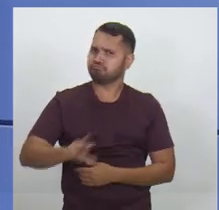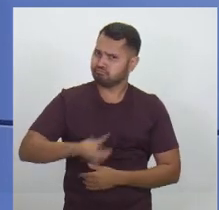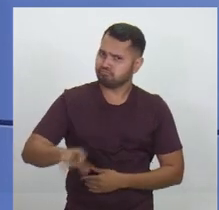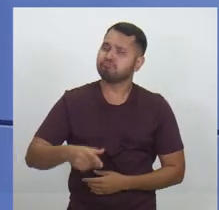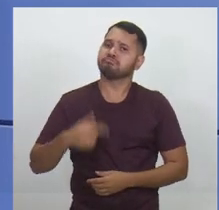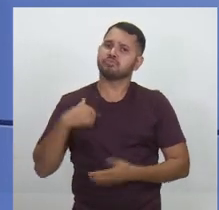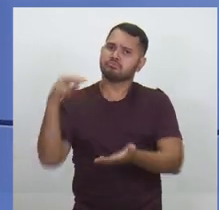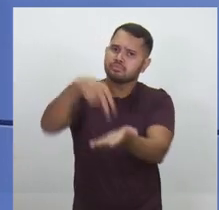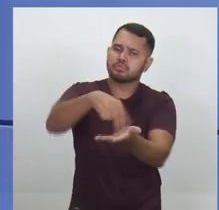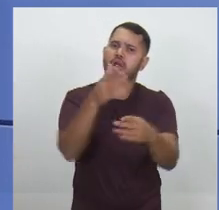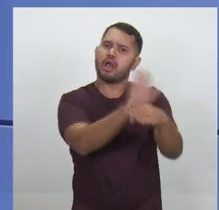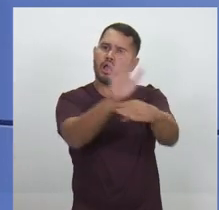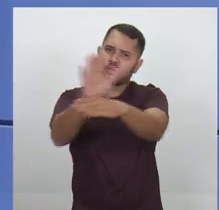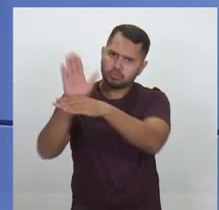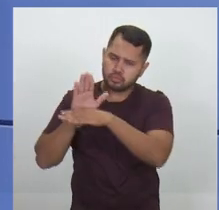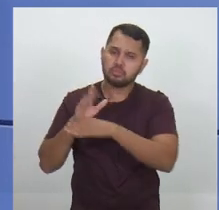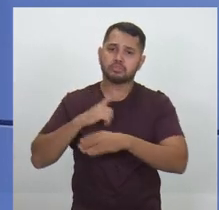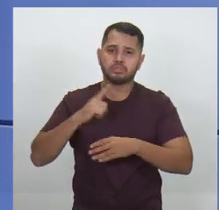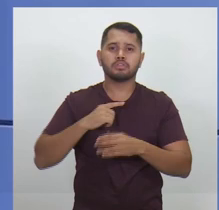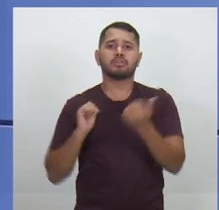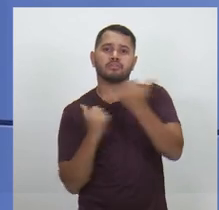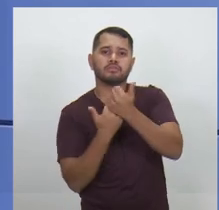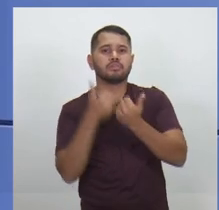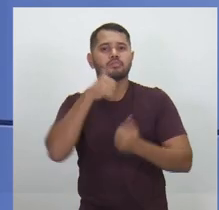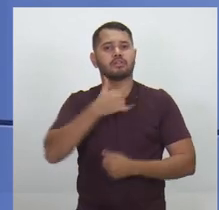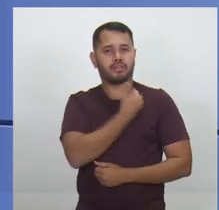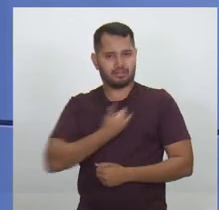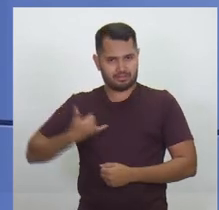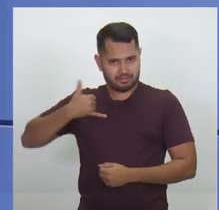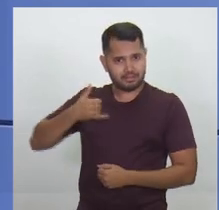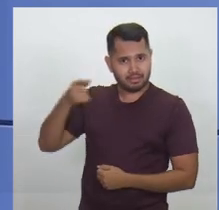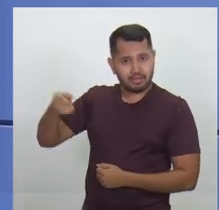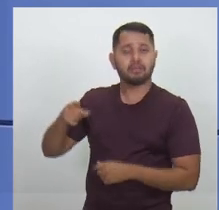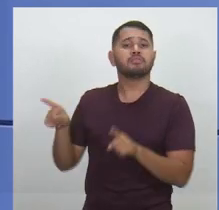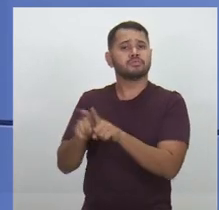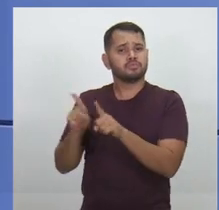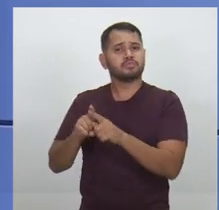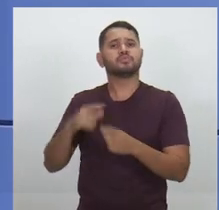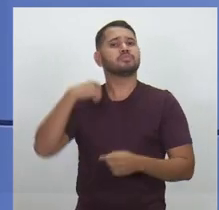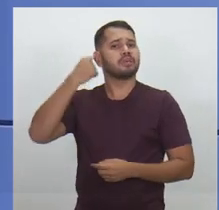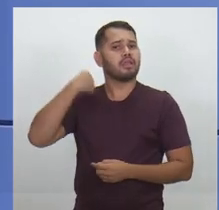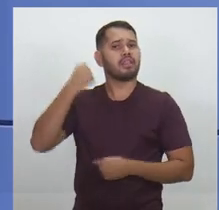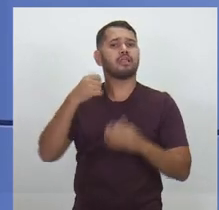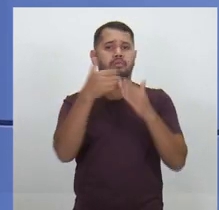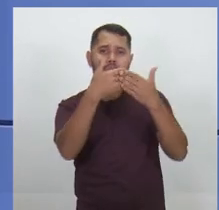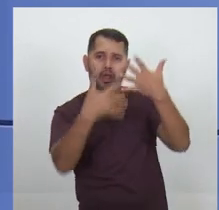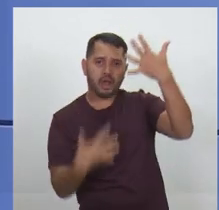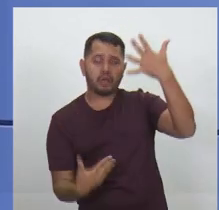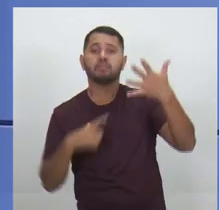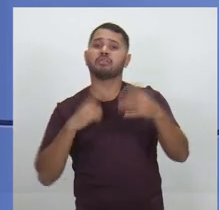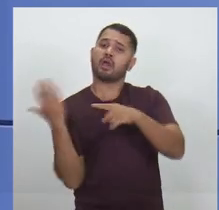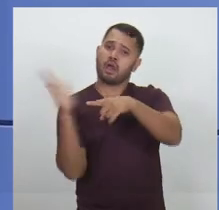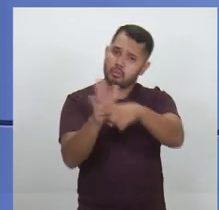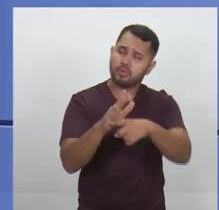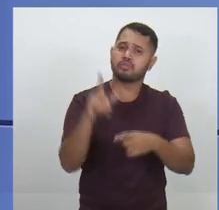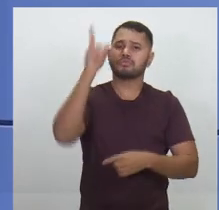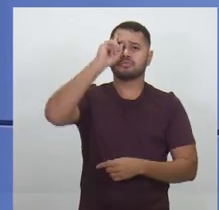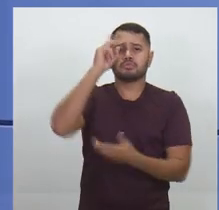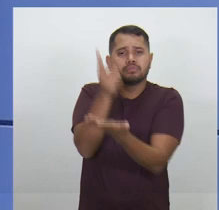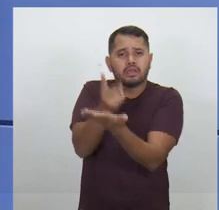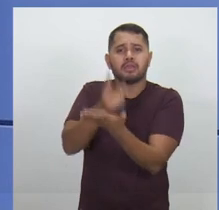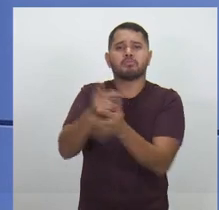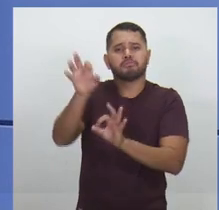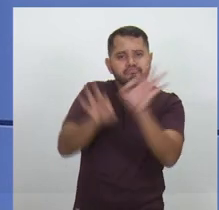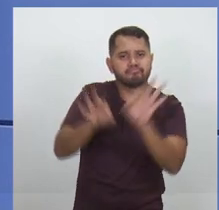Nós estamos colocando, que nós temos uma vice, que é a Ilzonete Campos, nós temos também os nossos senadores, que estão apoiando e cada vez mais